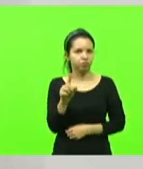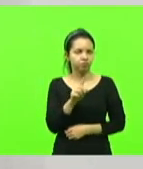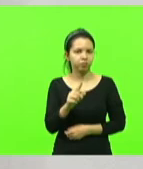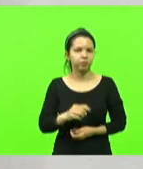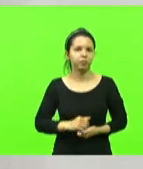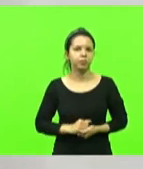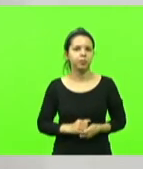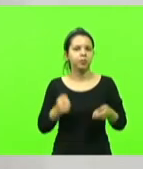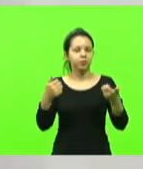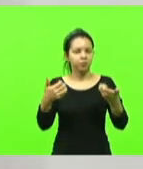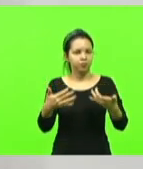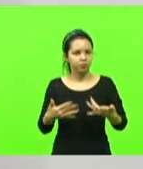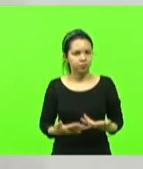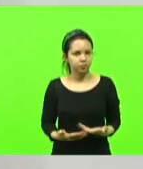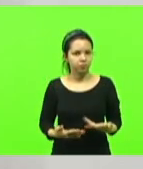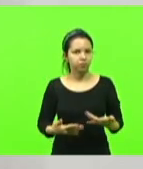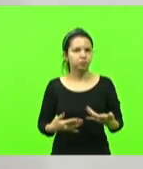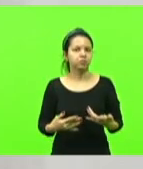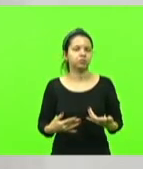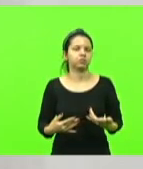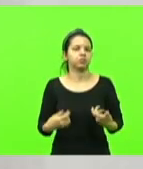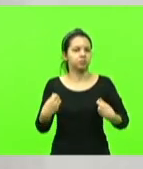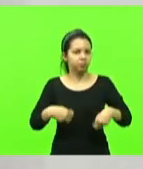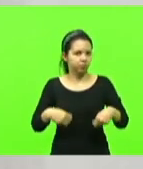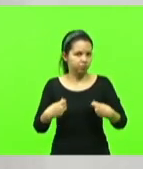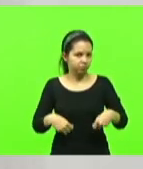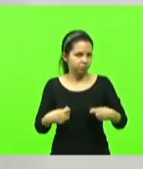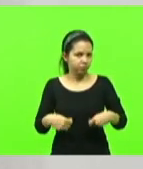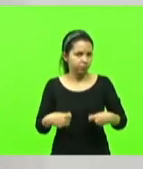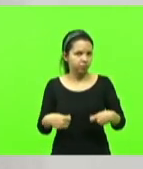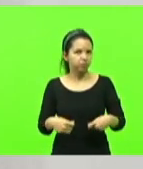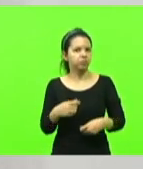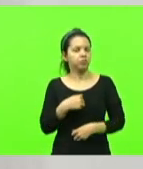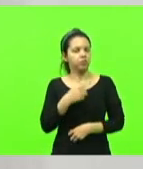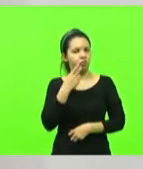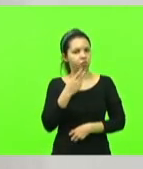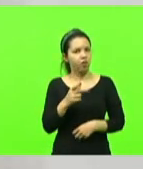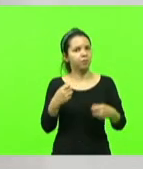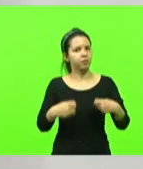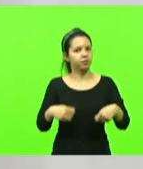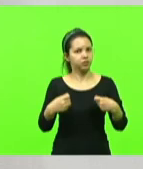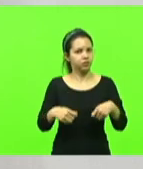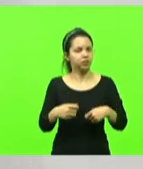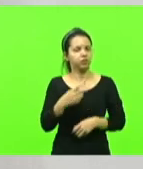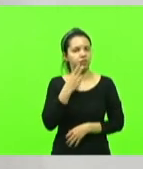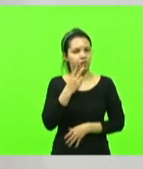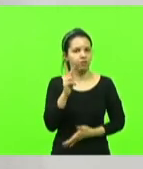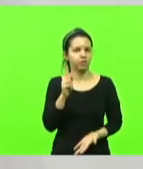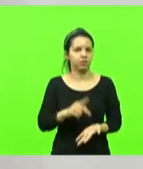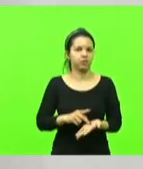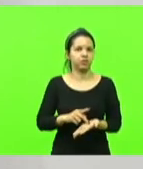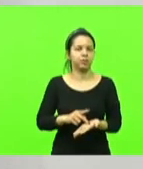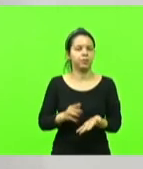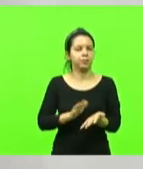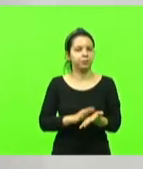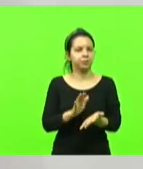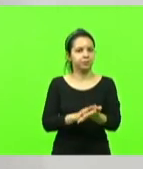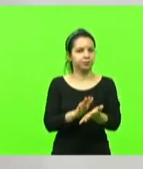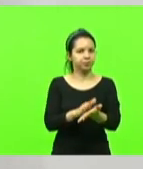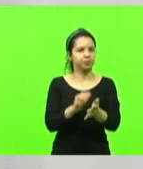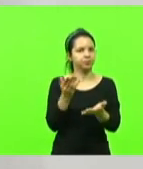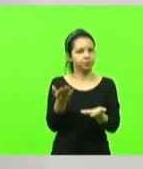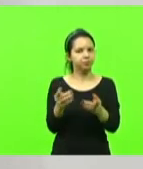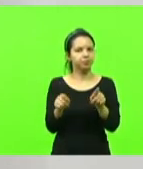falou aquilo que precisava ser dito e o que eu digo que precisa ser dito sempre é verdade. Então, parabéns para ele também. mais um